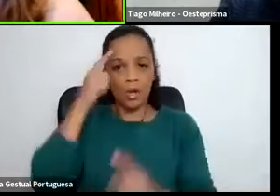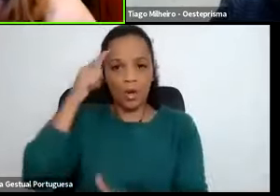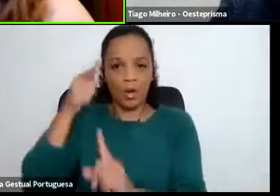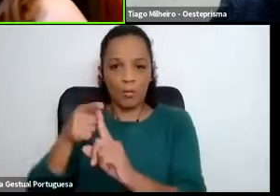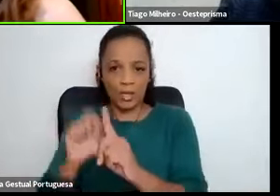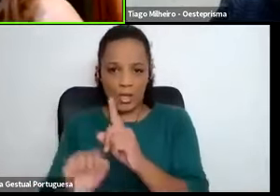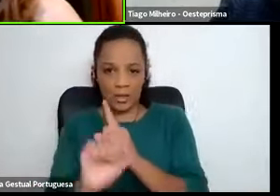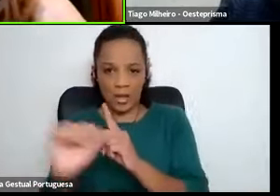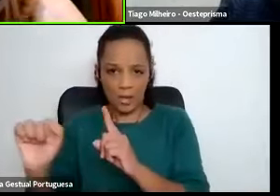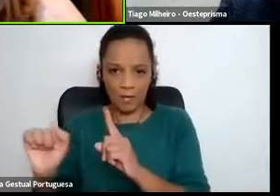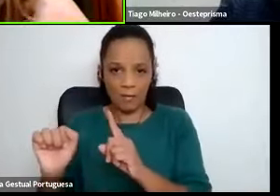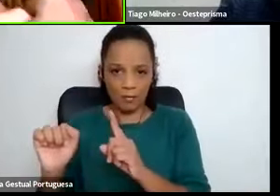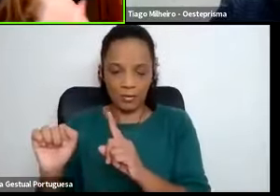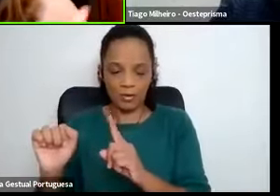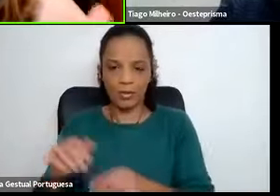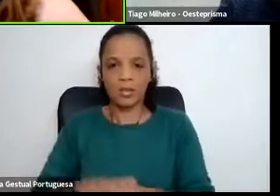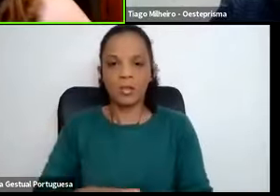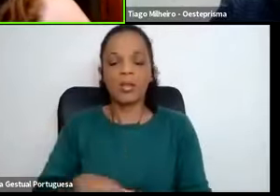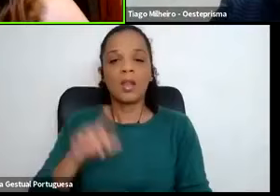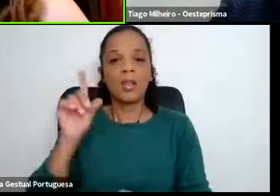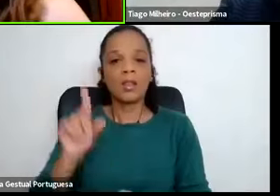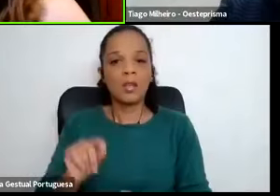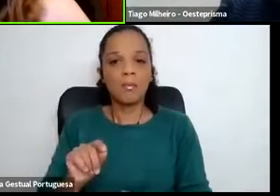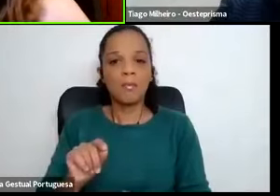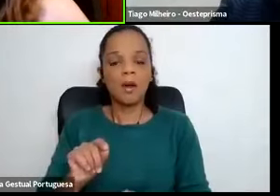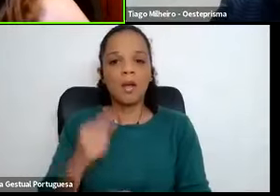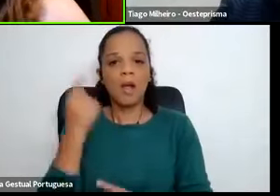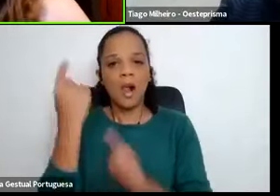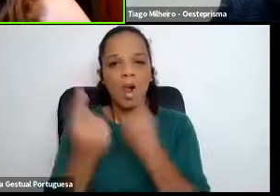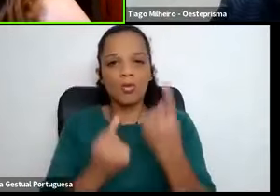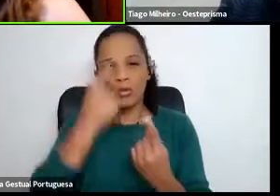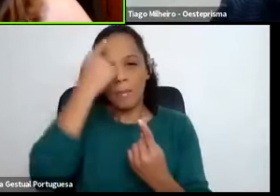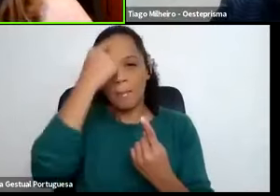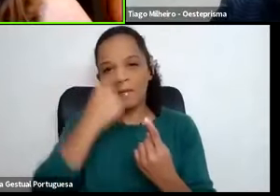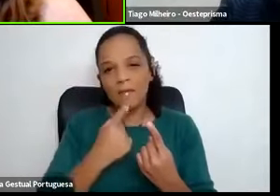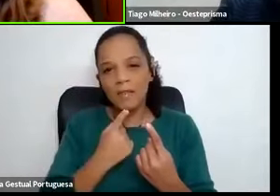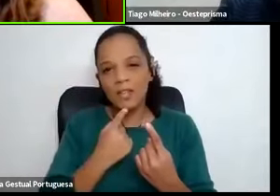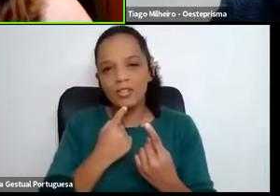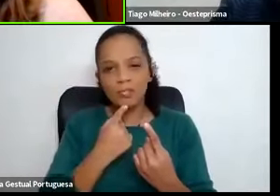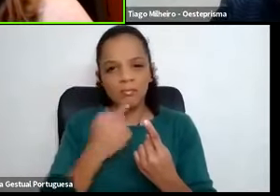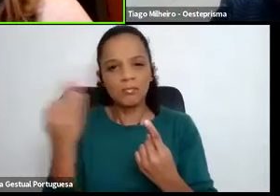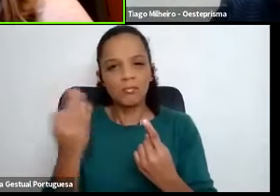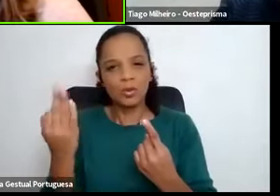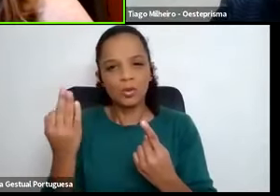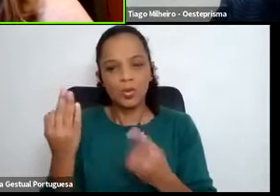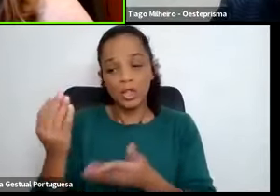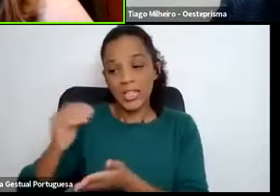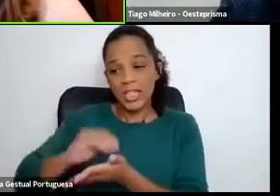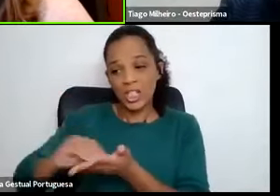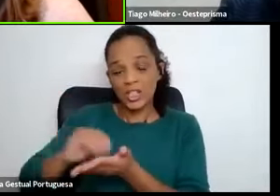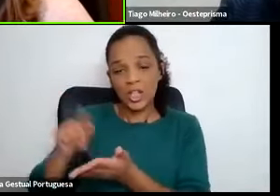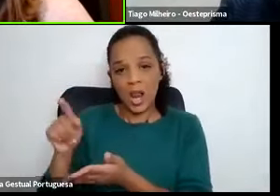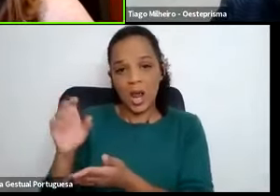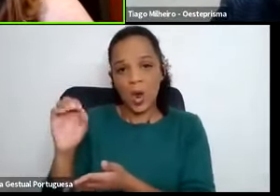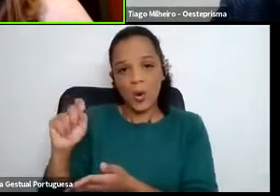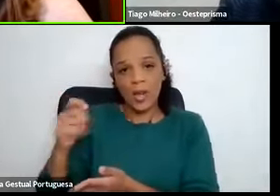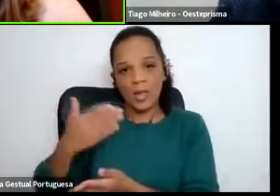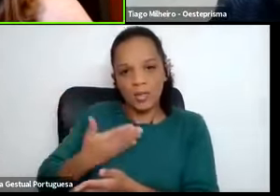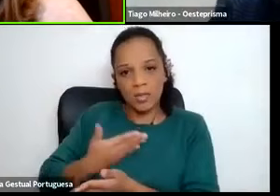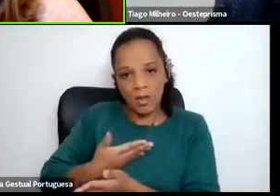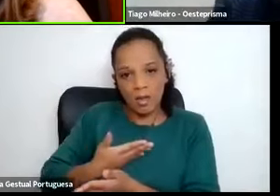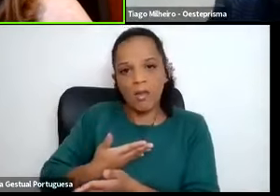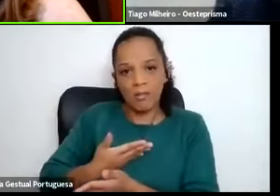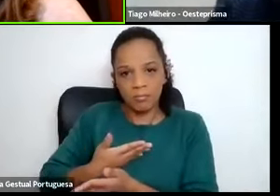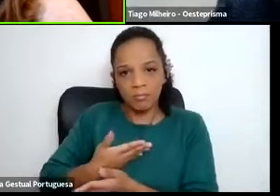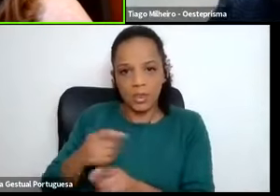objetivos. Depois, apresentámos também alguns perfis de pessoas inscritas que tínhamos para o apoio ao emprego.